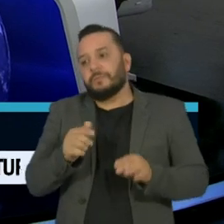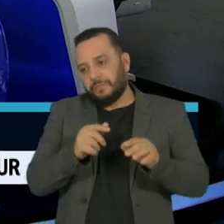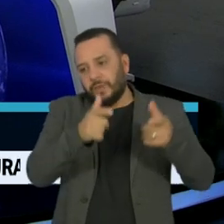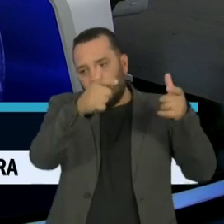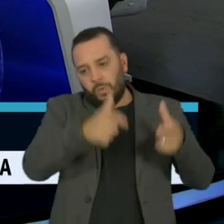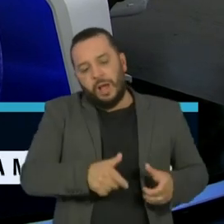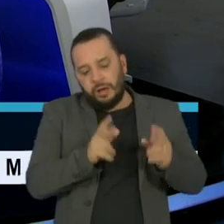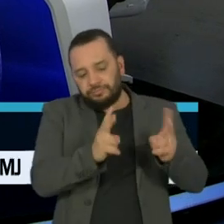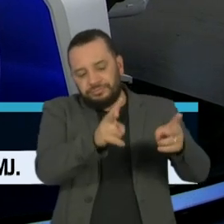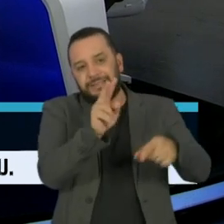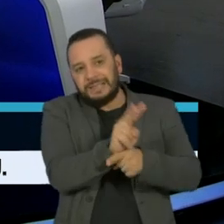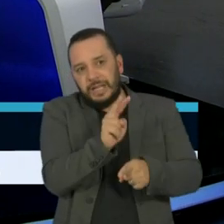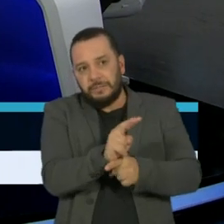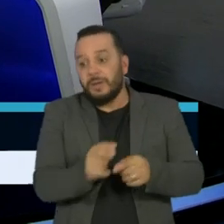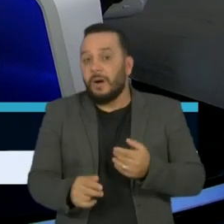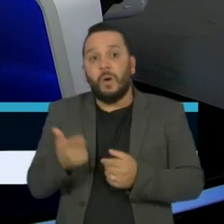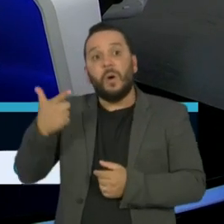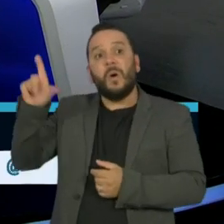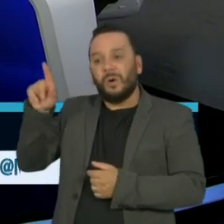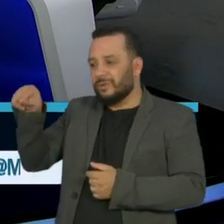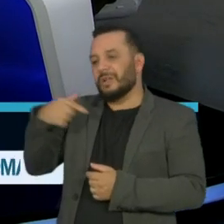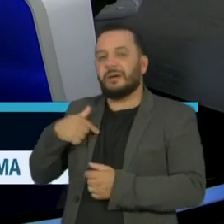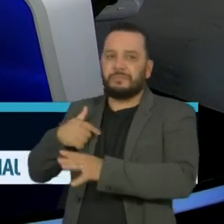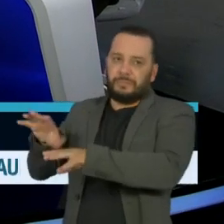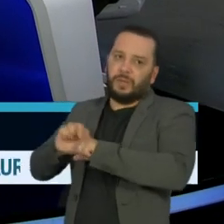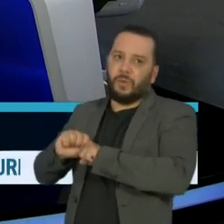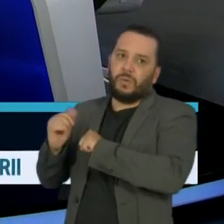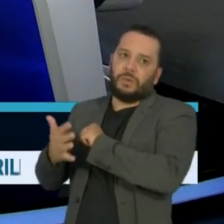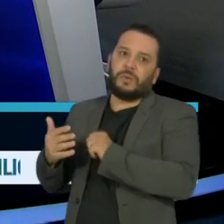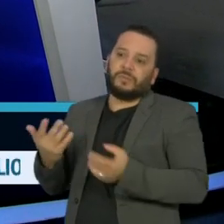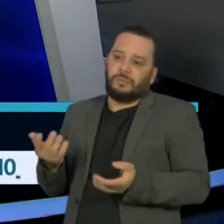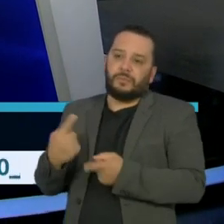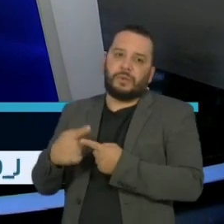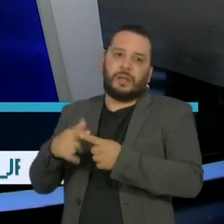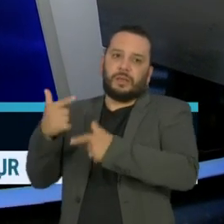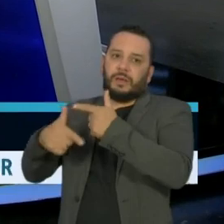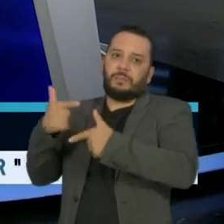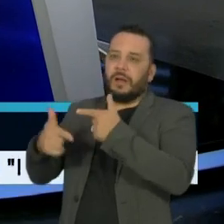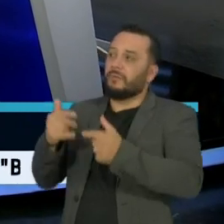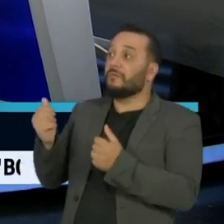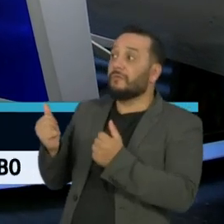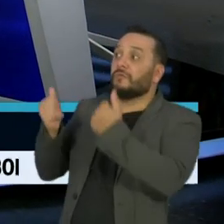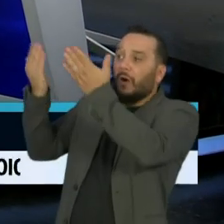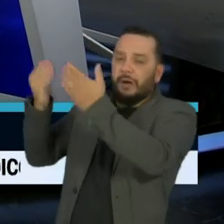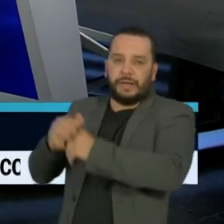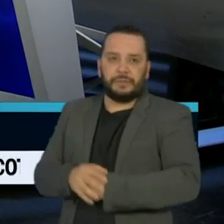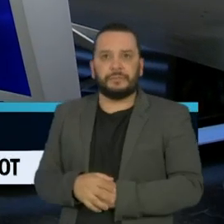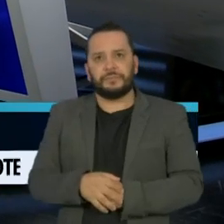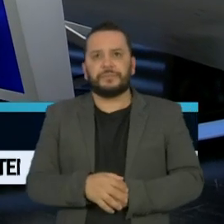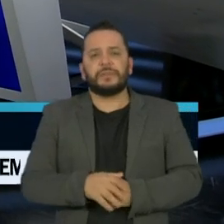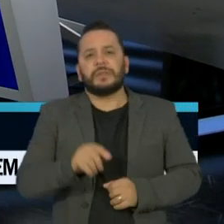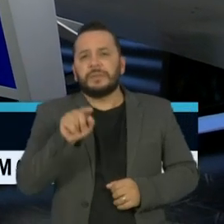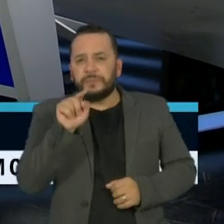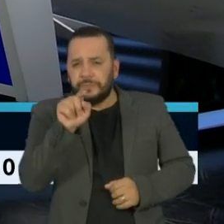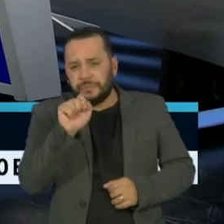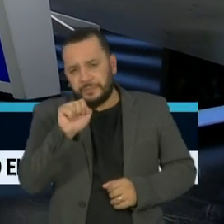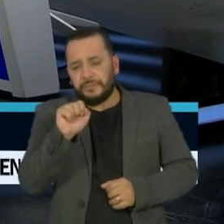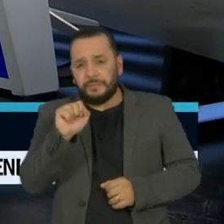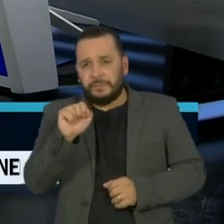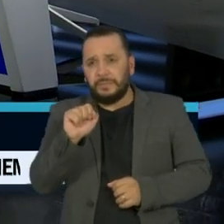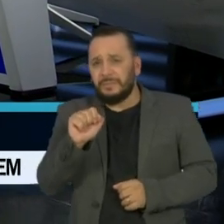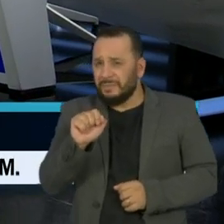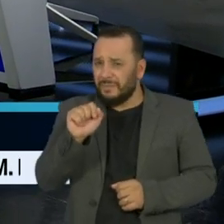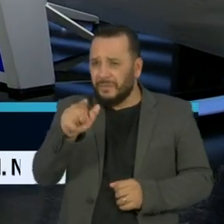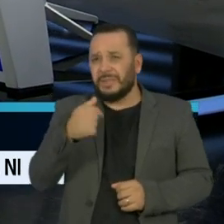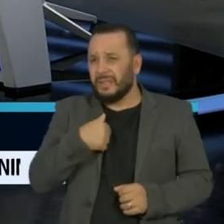Acho que está faltando uma condução política mais realista em meio a essa pandemia. Olha, Karen, eu acho que esse é um problema, um